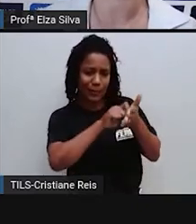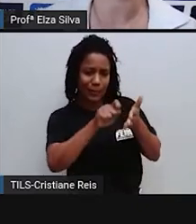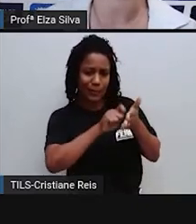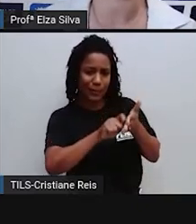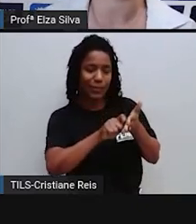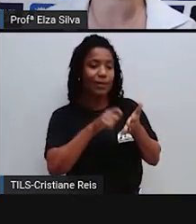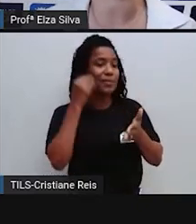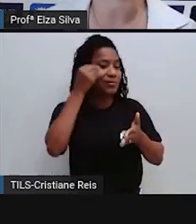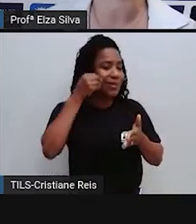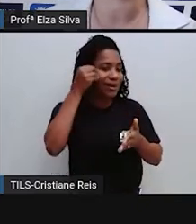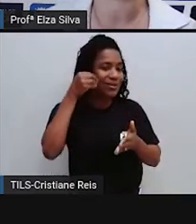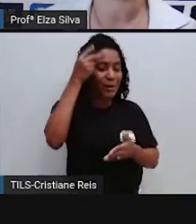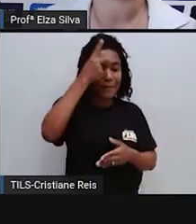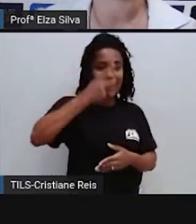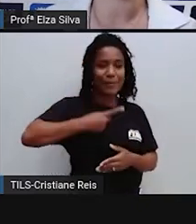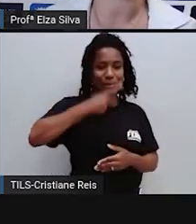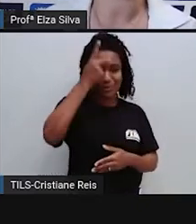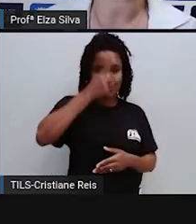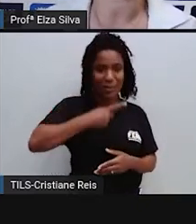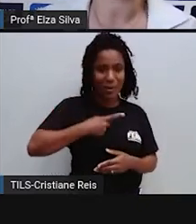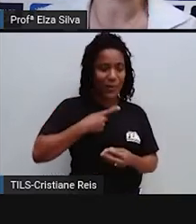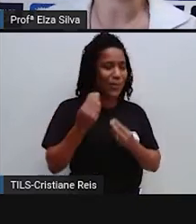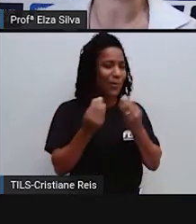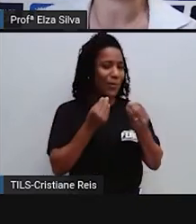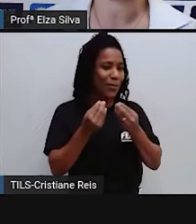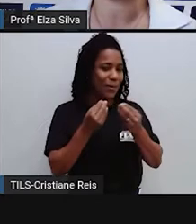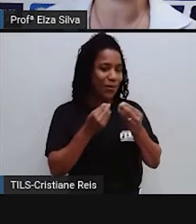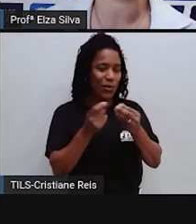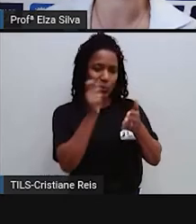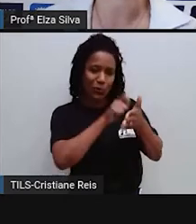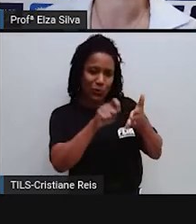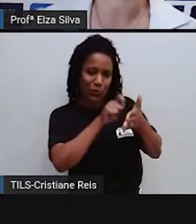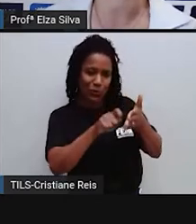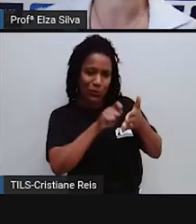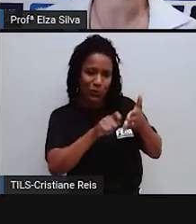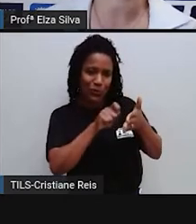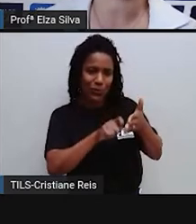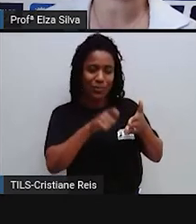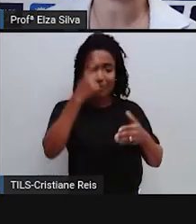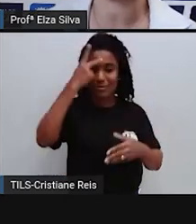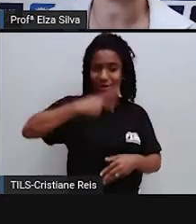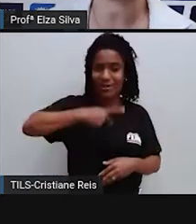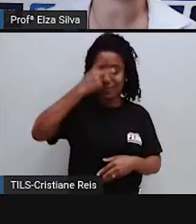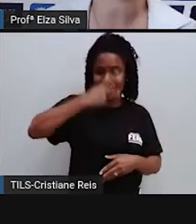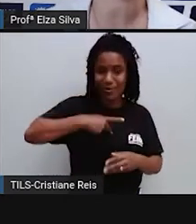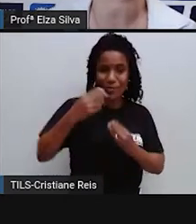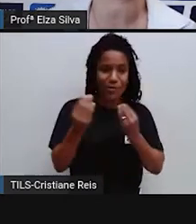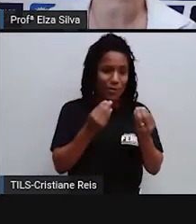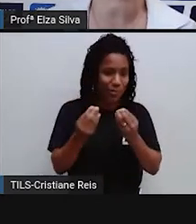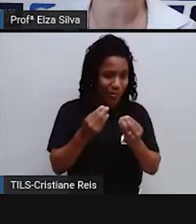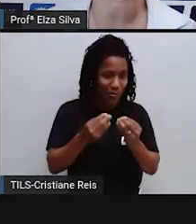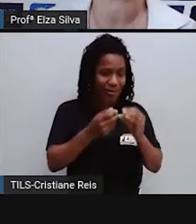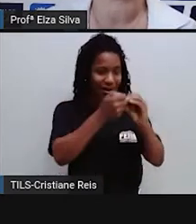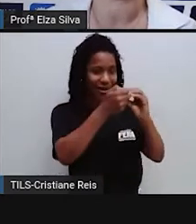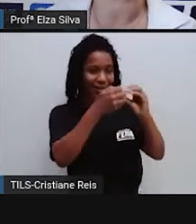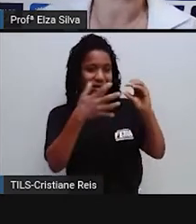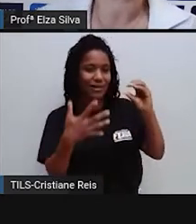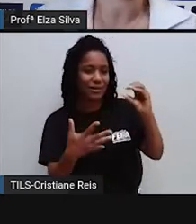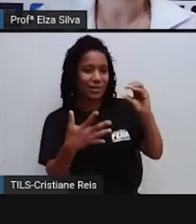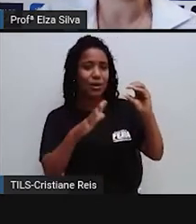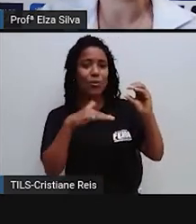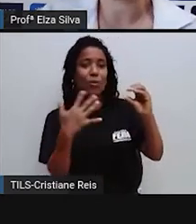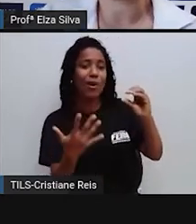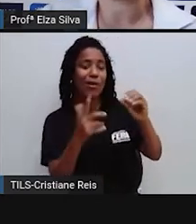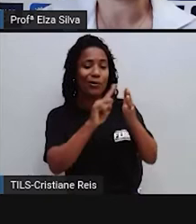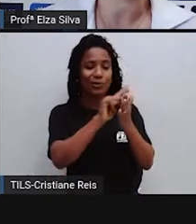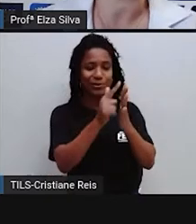pessoal? Você sabe? Você sabe como escrever um relato pessoal? Quais são as características desse gênero? O que